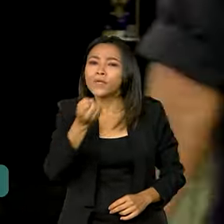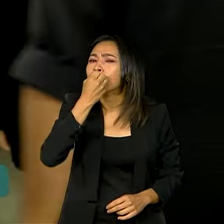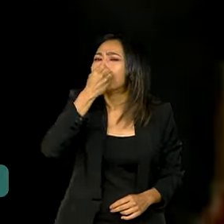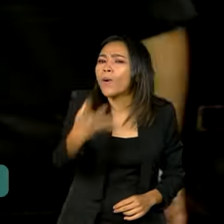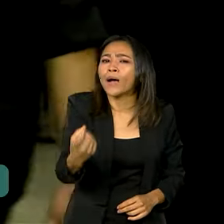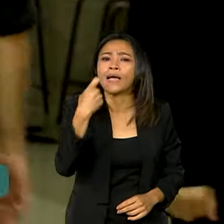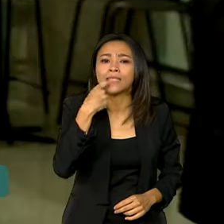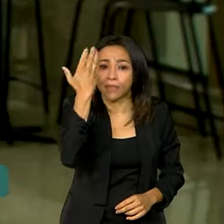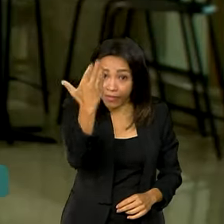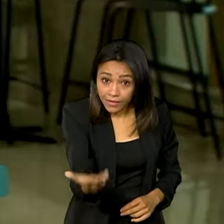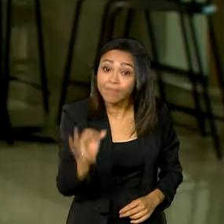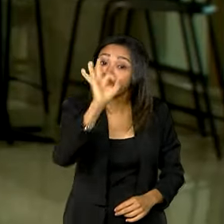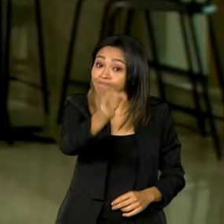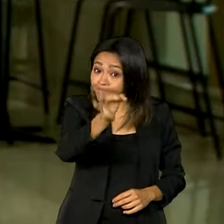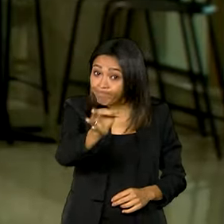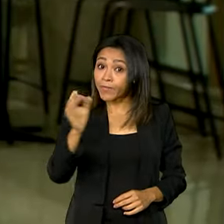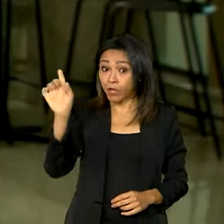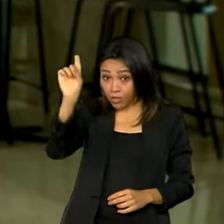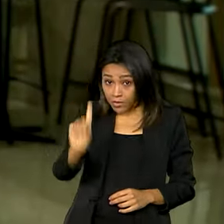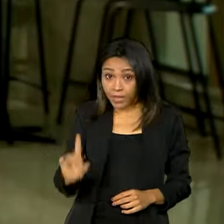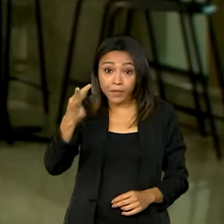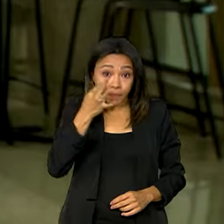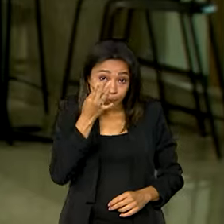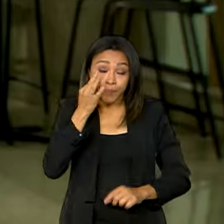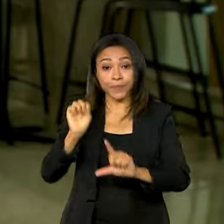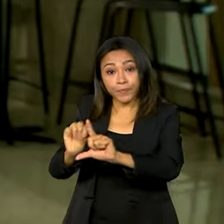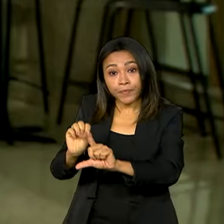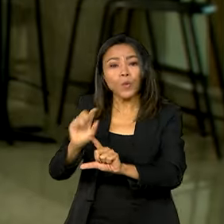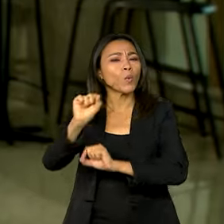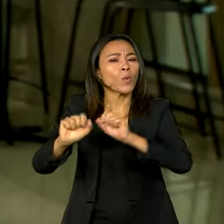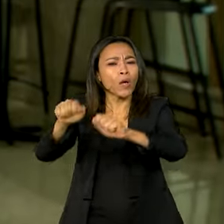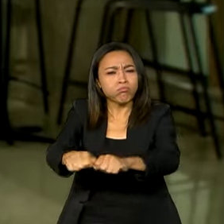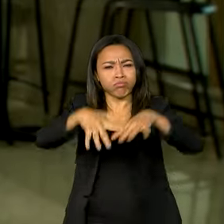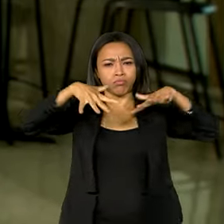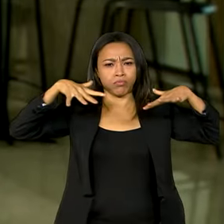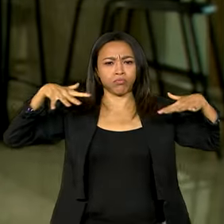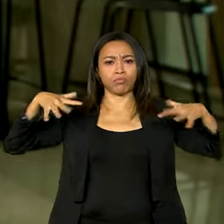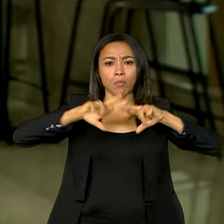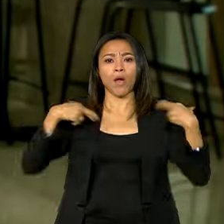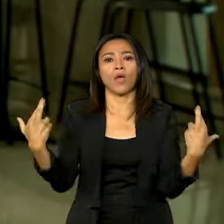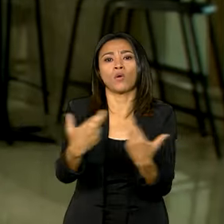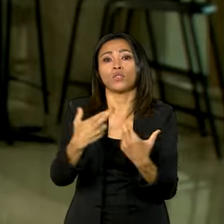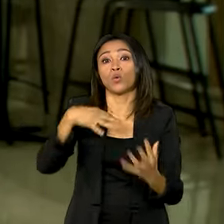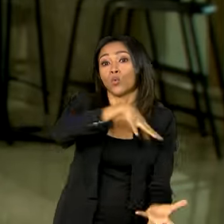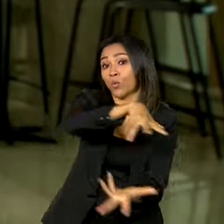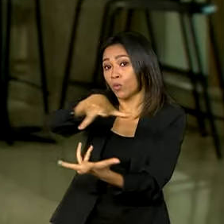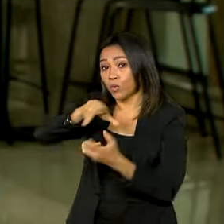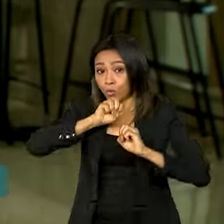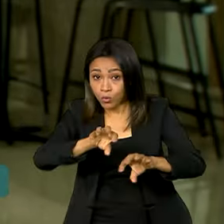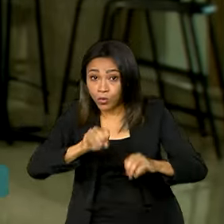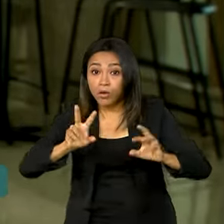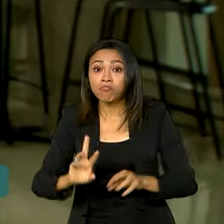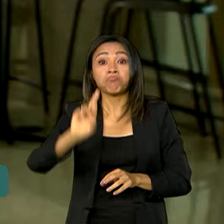você. Isso mesmo, Vanessa. Nós estamos ao vivo em Fortaleza, onde é realizada a reunião global da educação, que é organizada pela